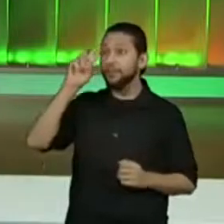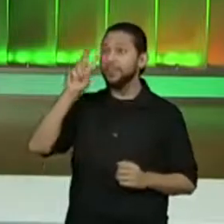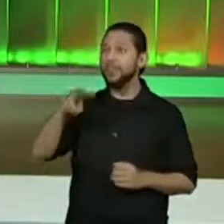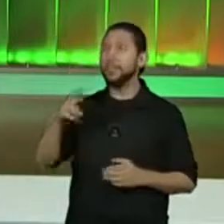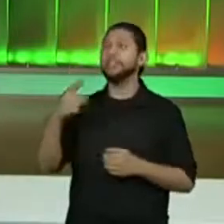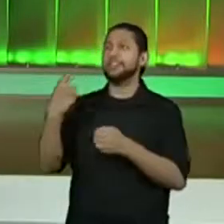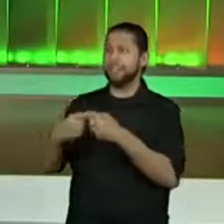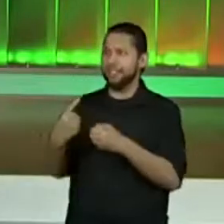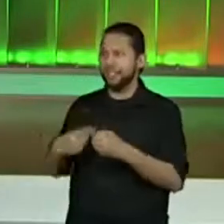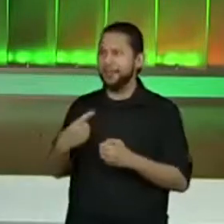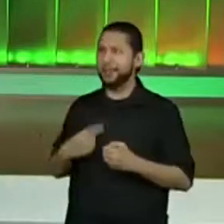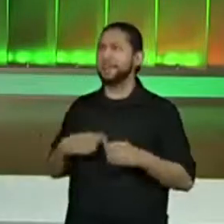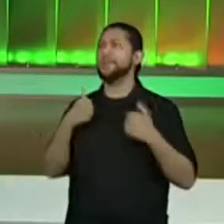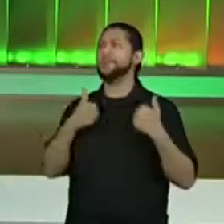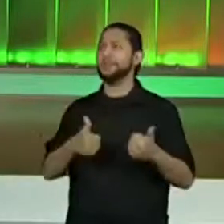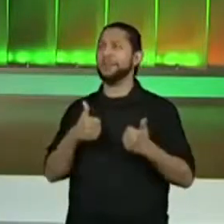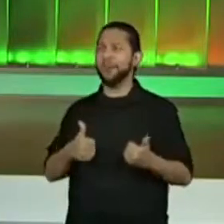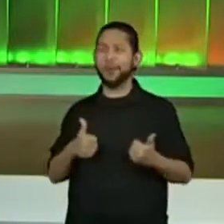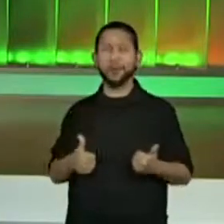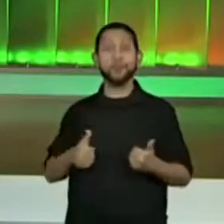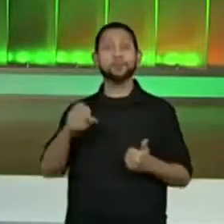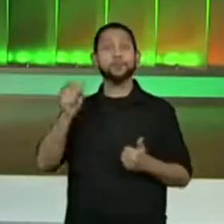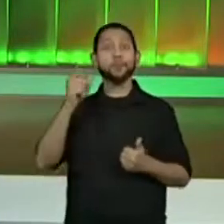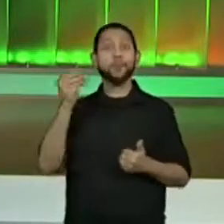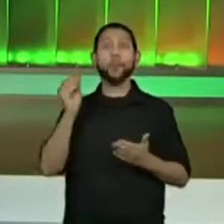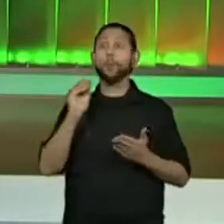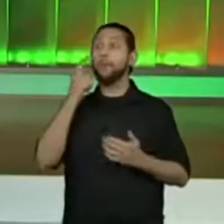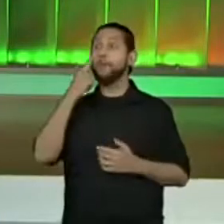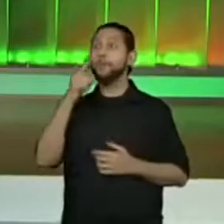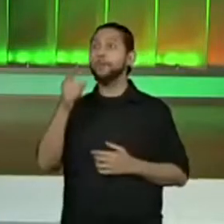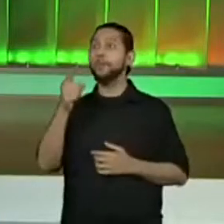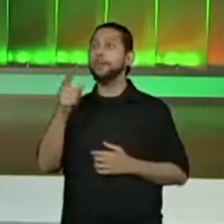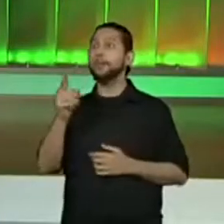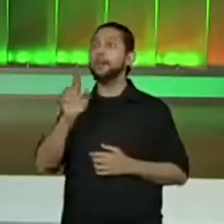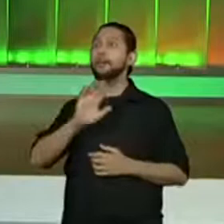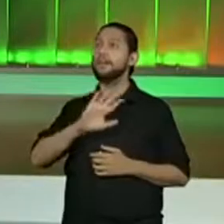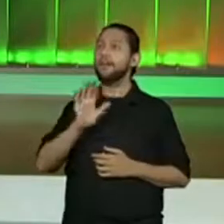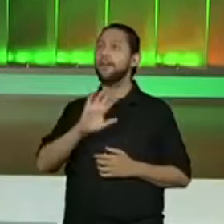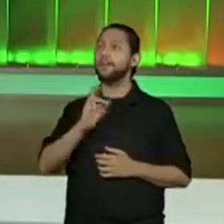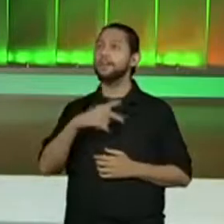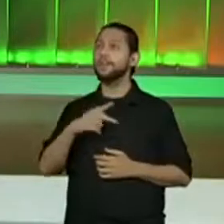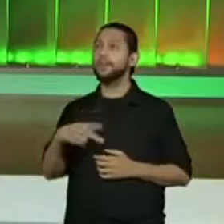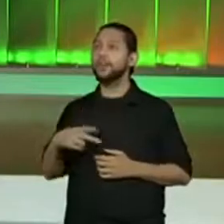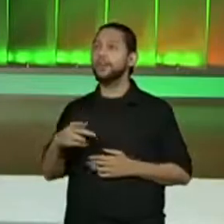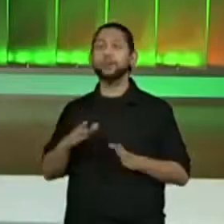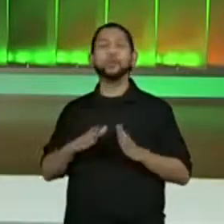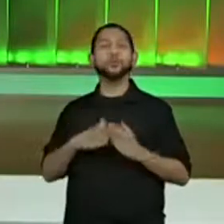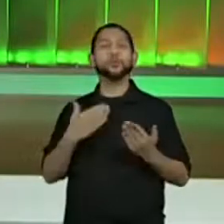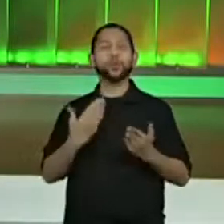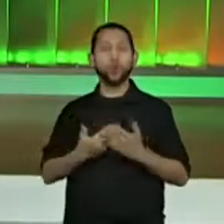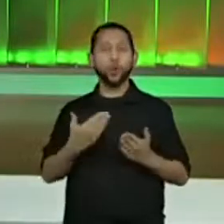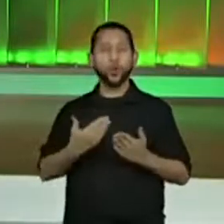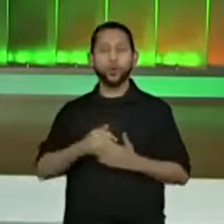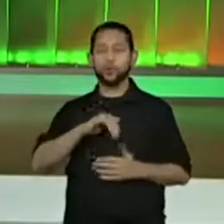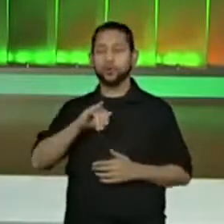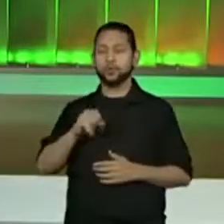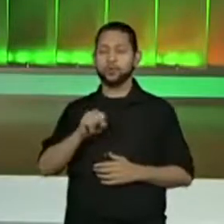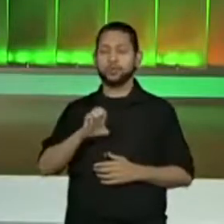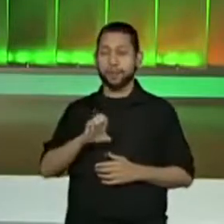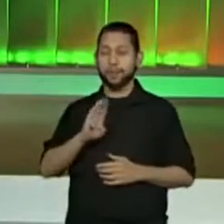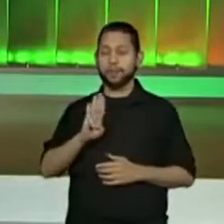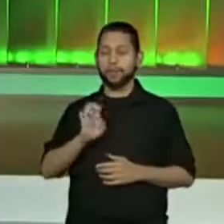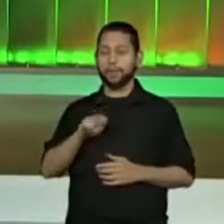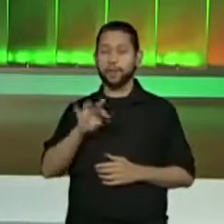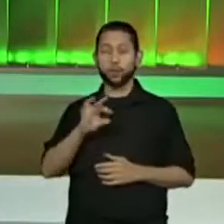cidade, já os projetos estão aqui colocando. Olha para o, aqui ó, Escola Estadual José Bento Renato